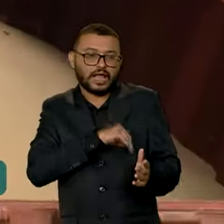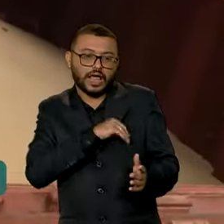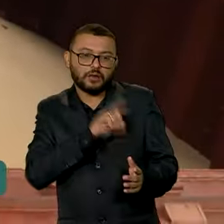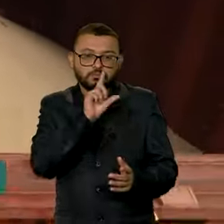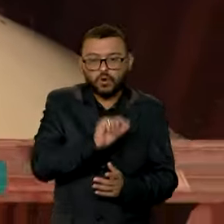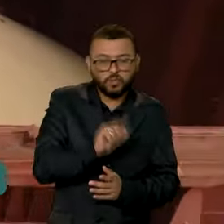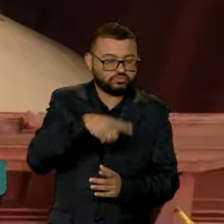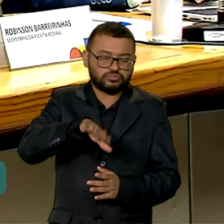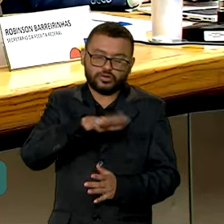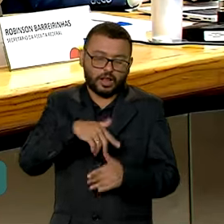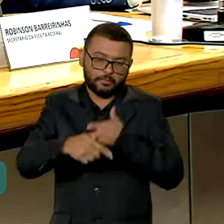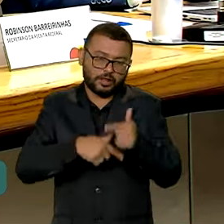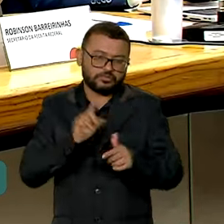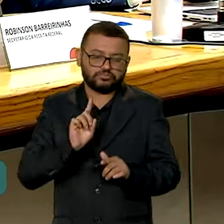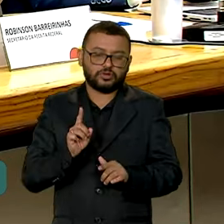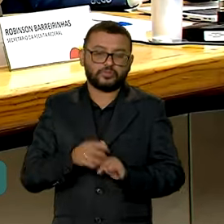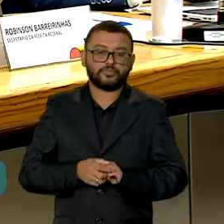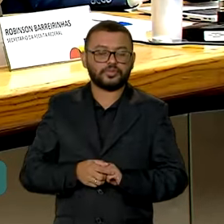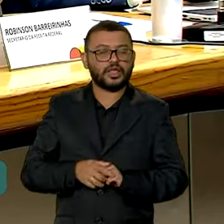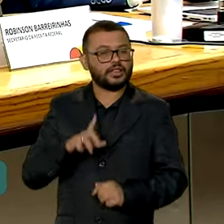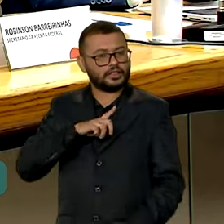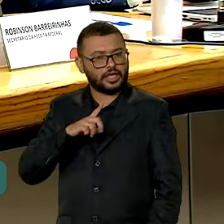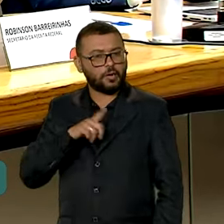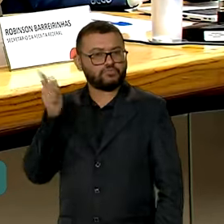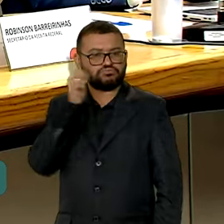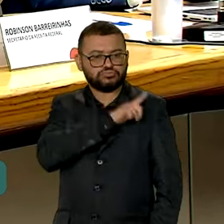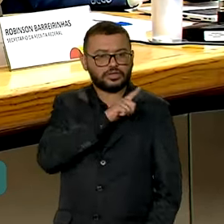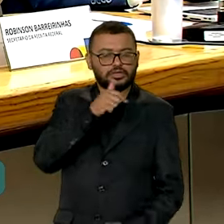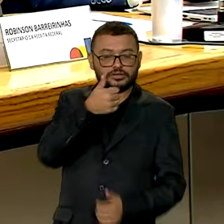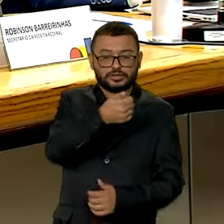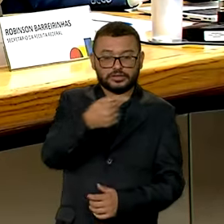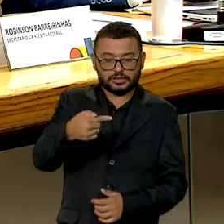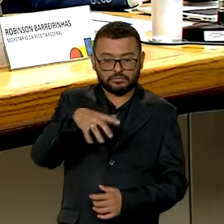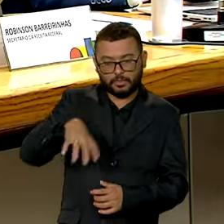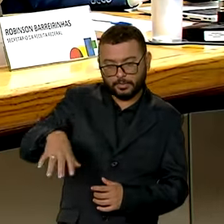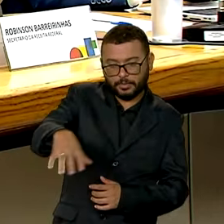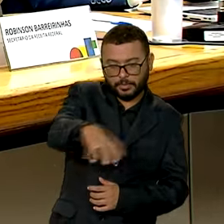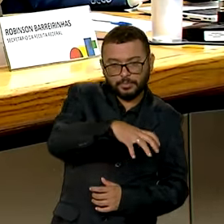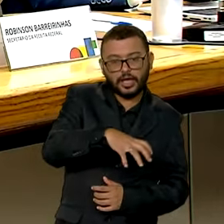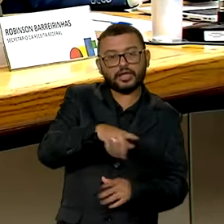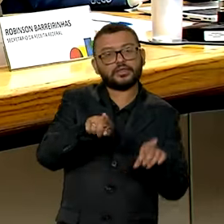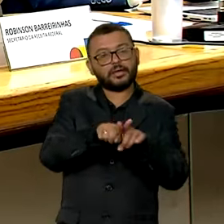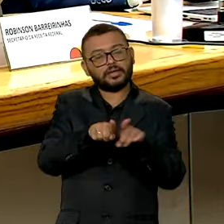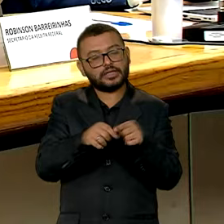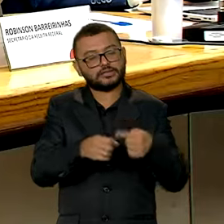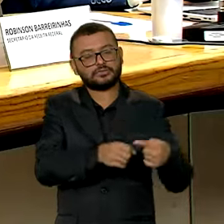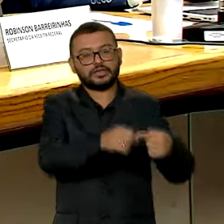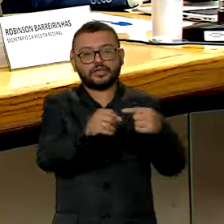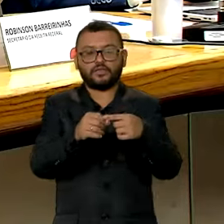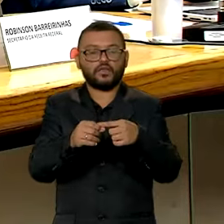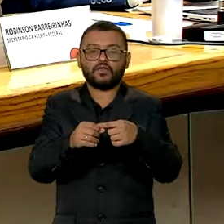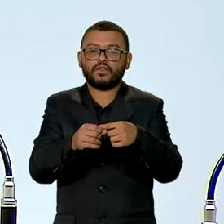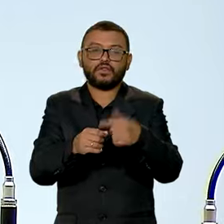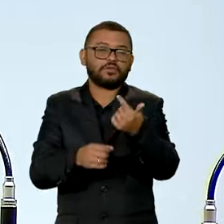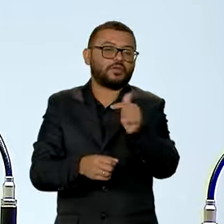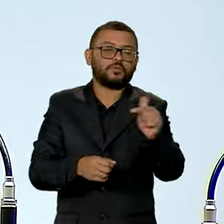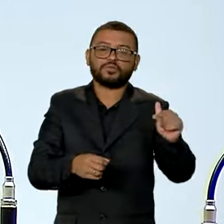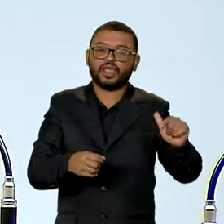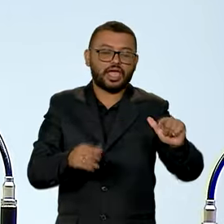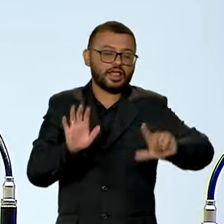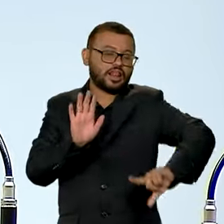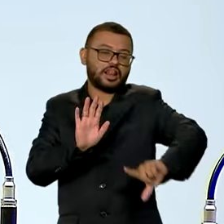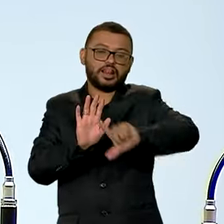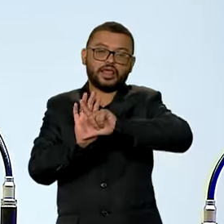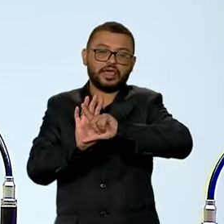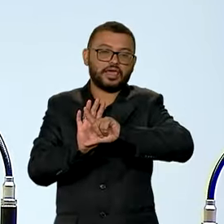setor produtivo. Esses benefícios, tanto para os 17 setores quanto para os municípios, eles não estavam previstos, não